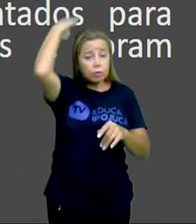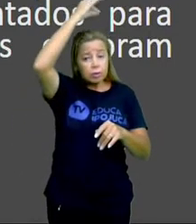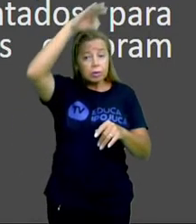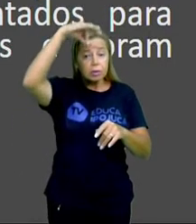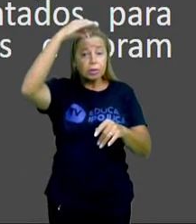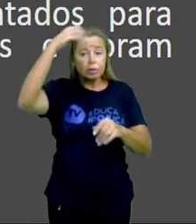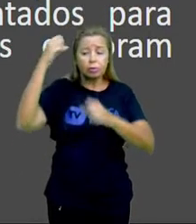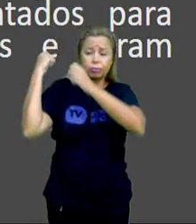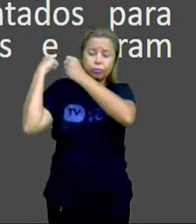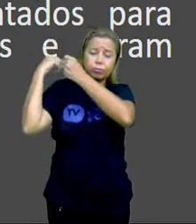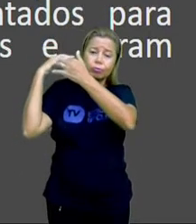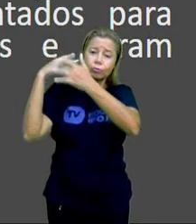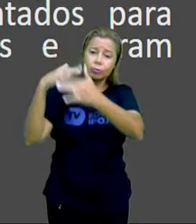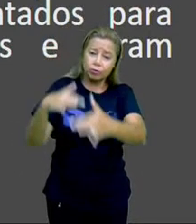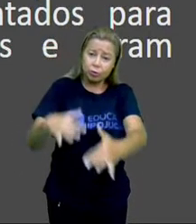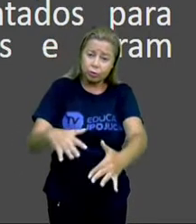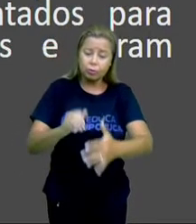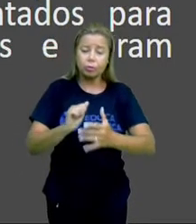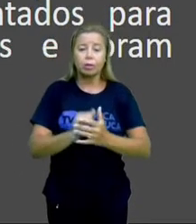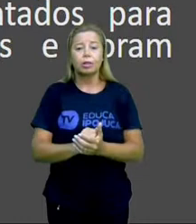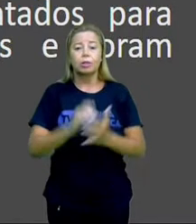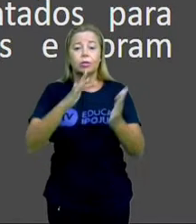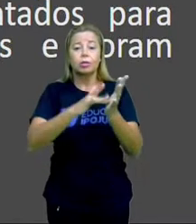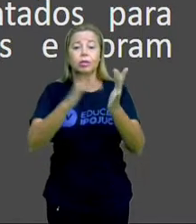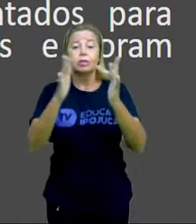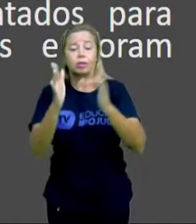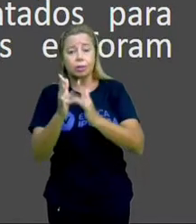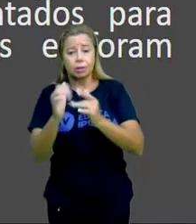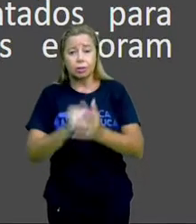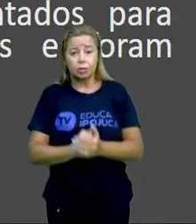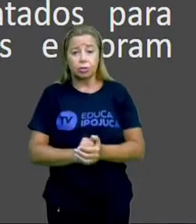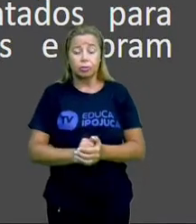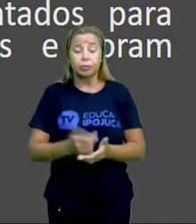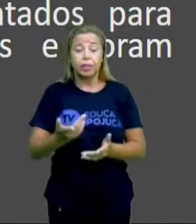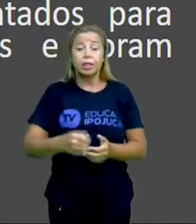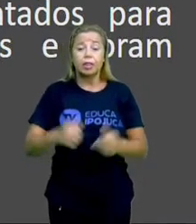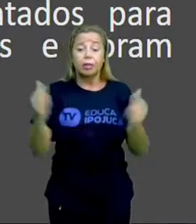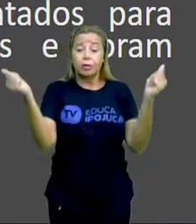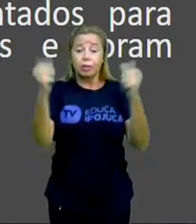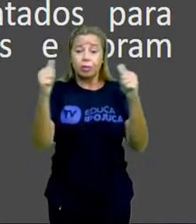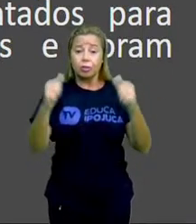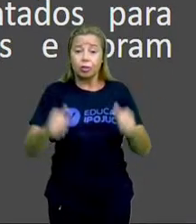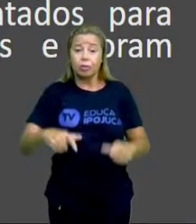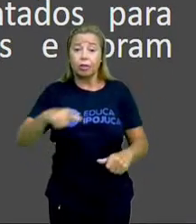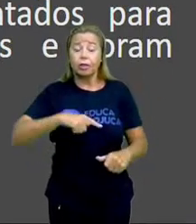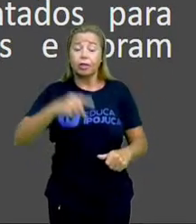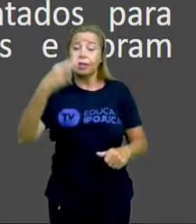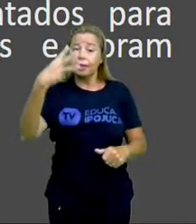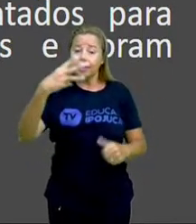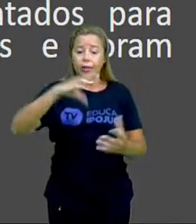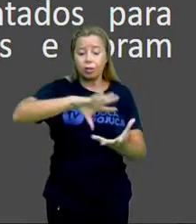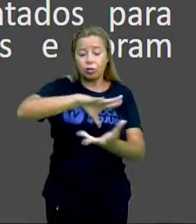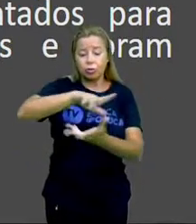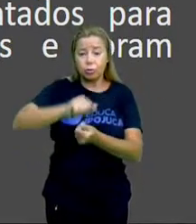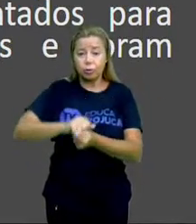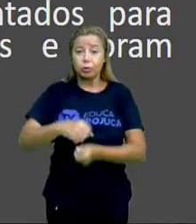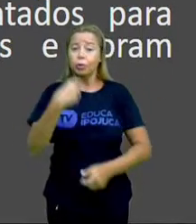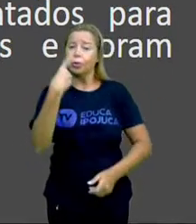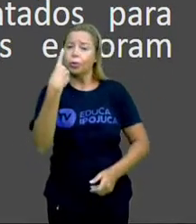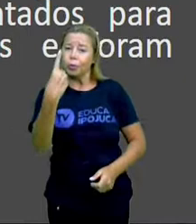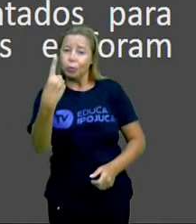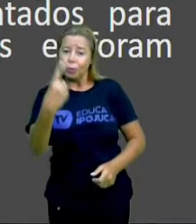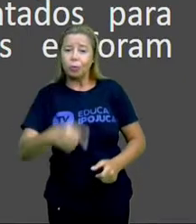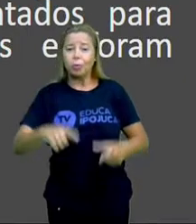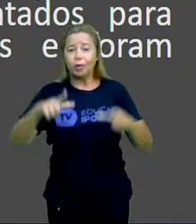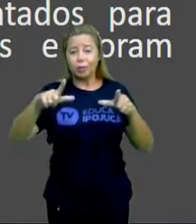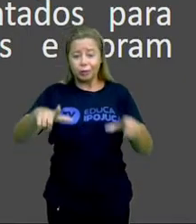Santo Cristo, existente no convento. É uma das três únicas existentes no mundo. Foi